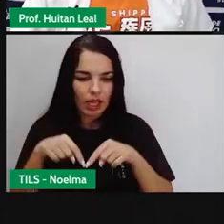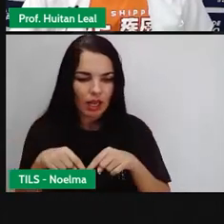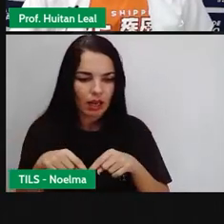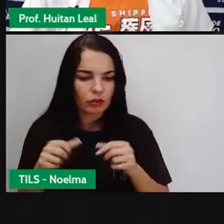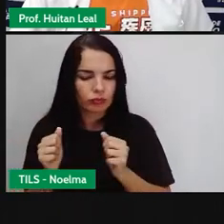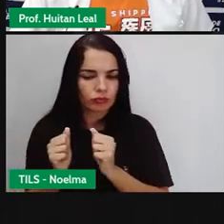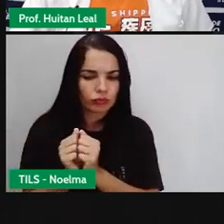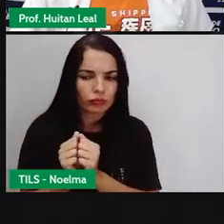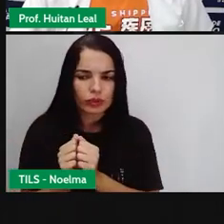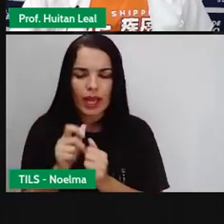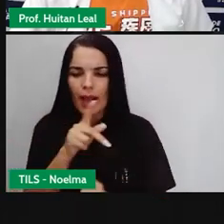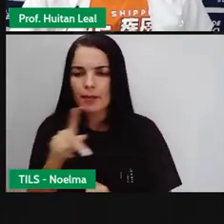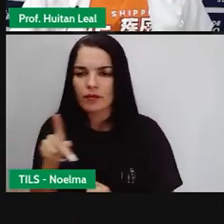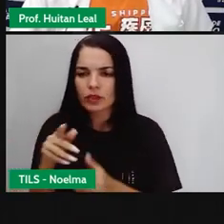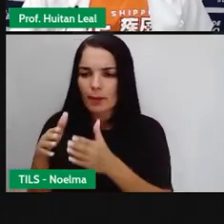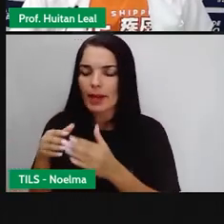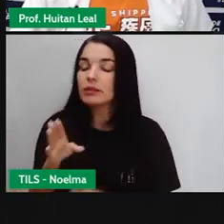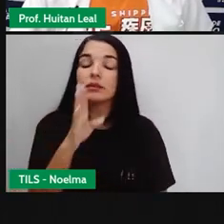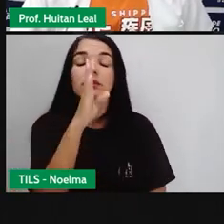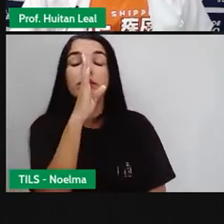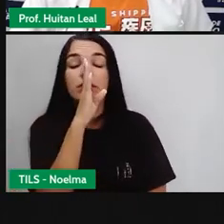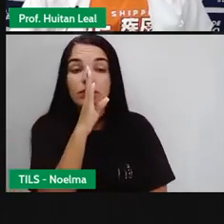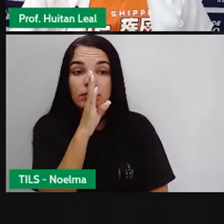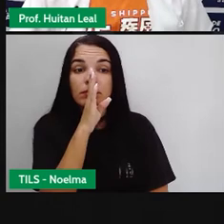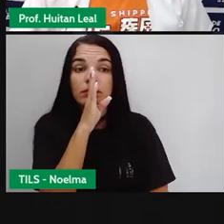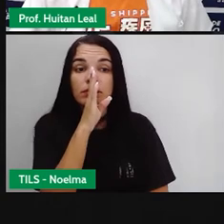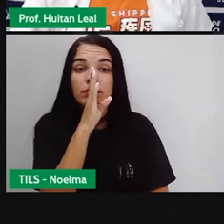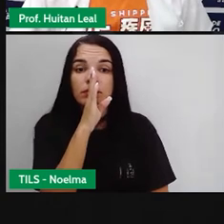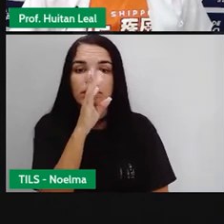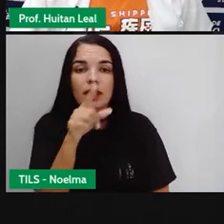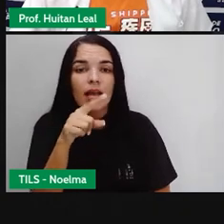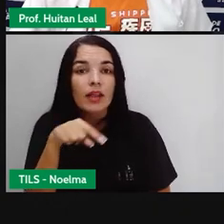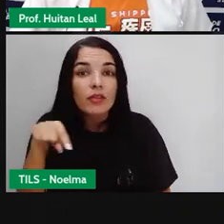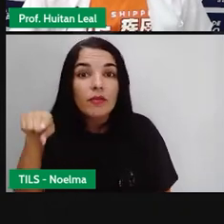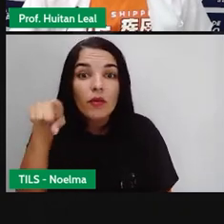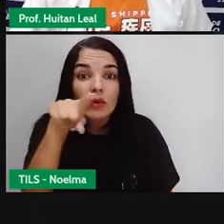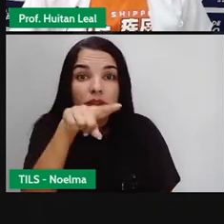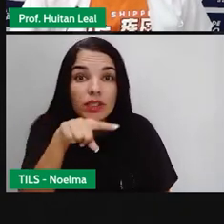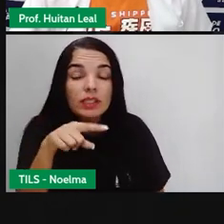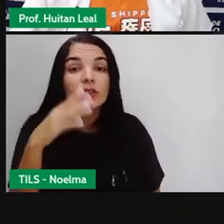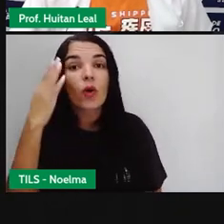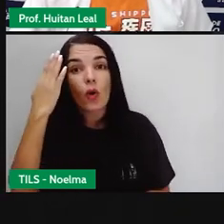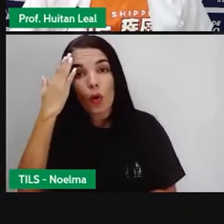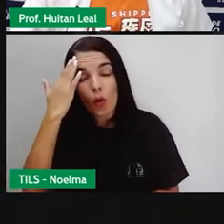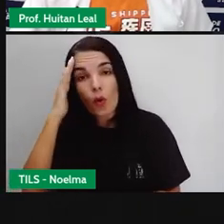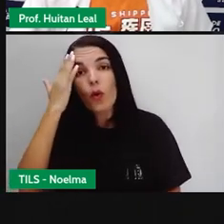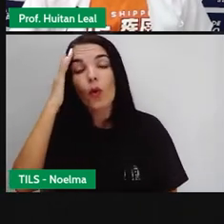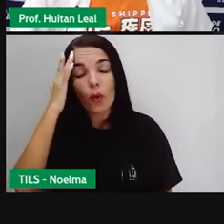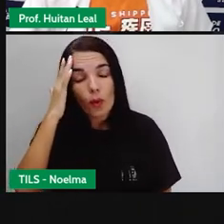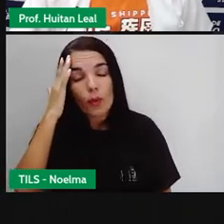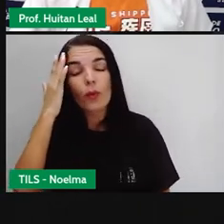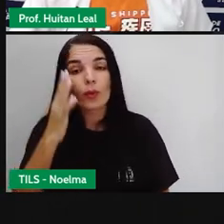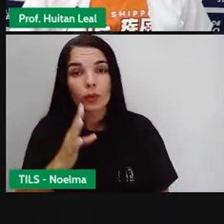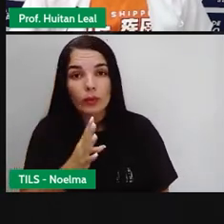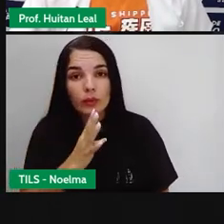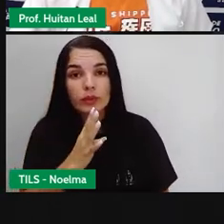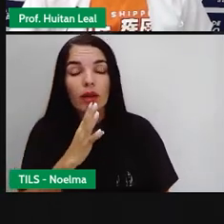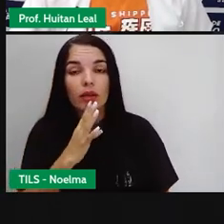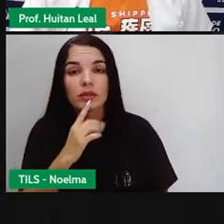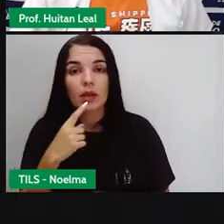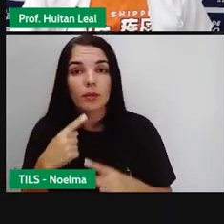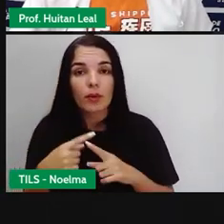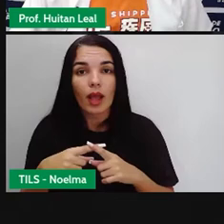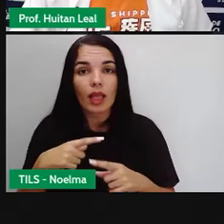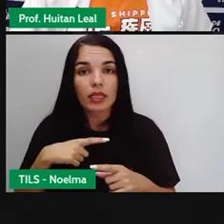silêncio. Essa única palavra, ela te transmite uma mensagem. Você sabe exatamente